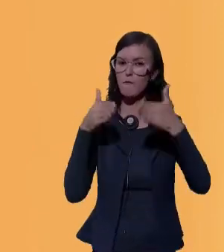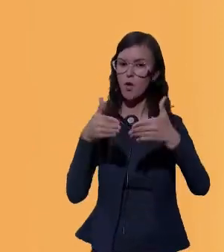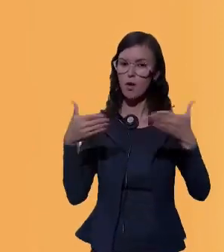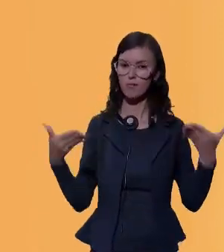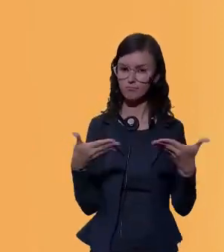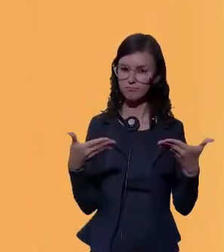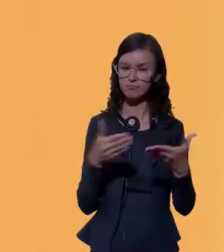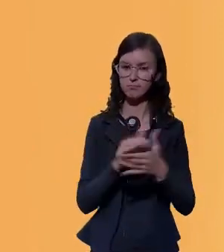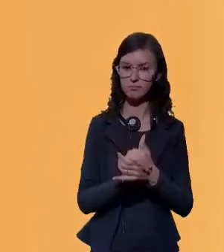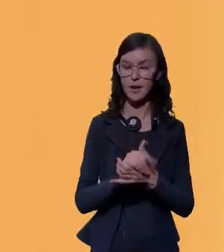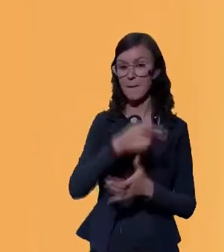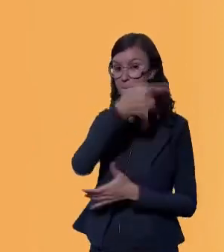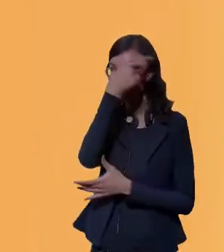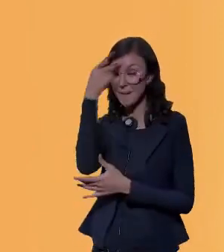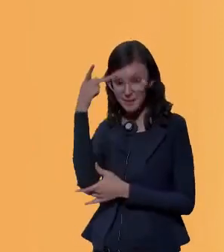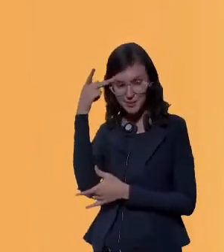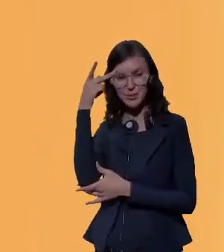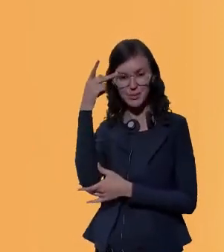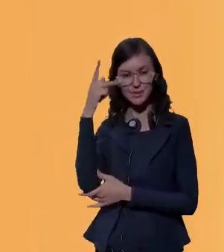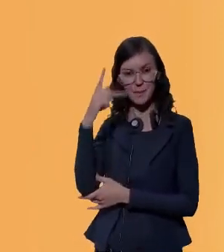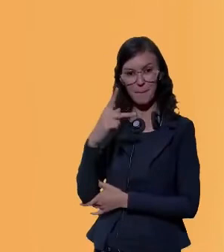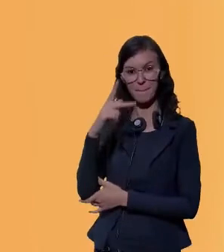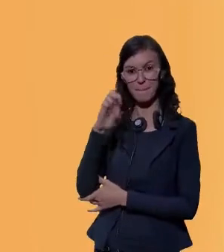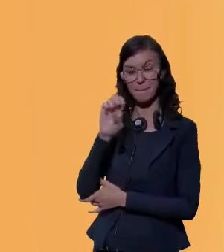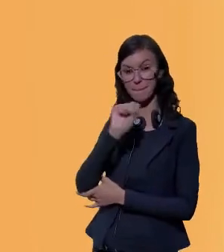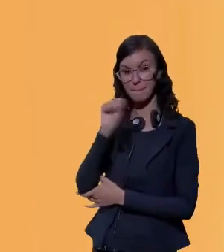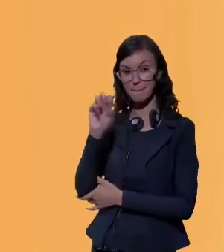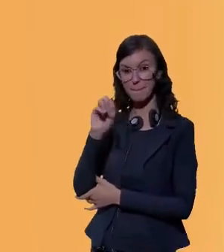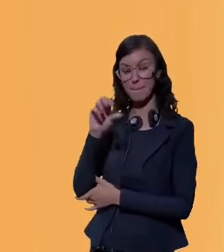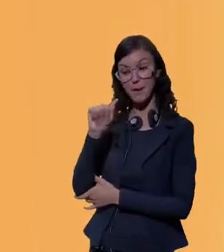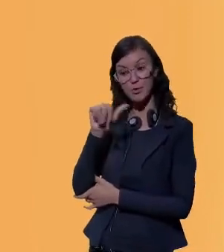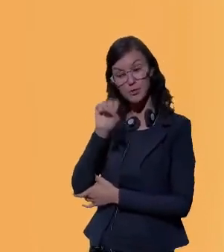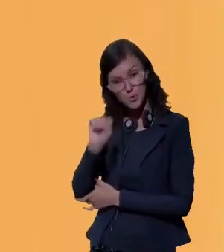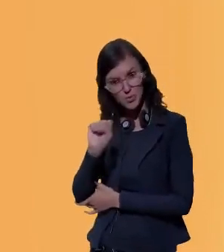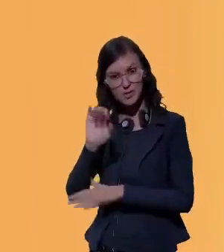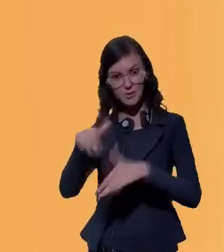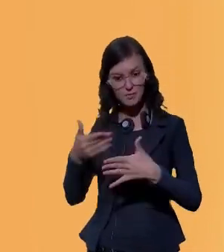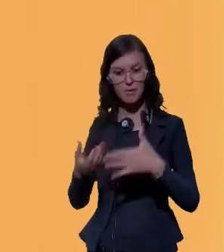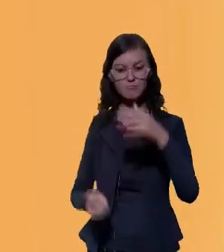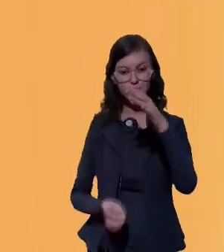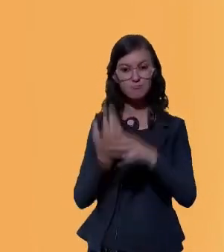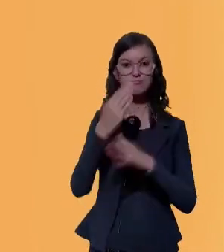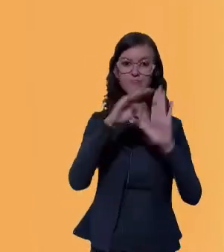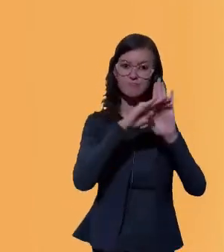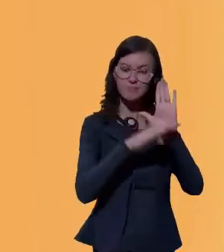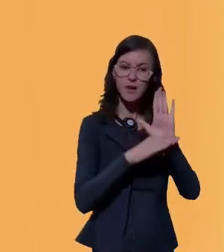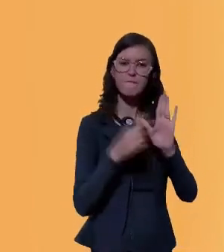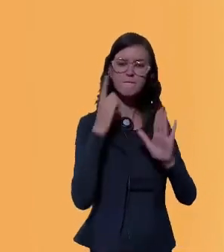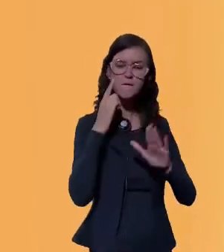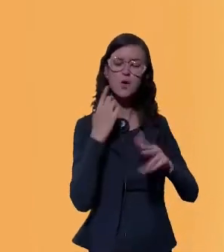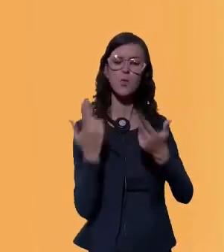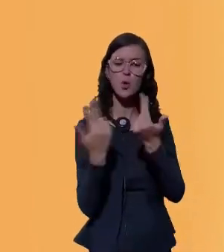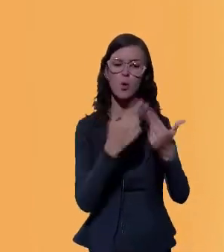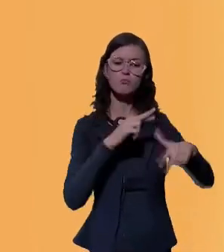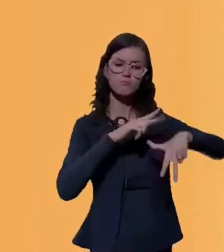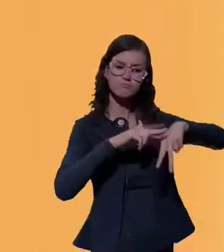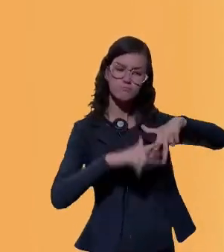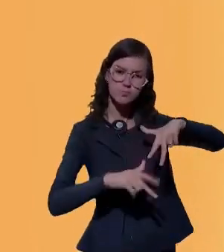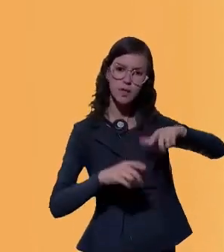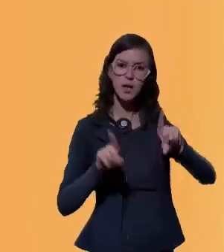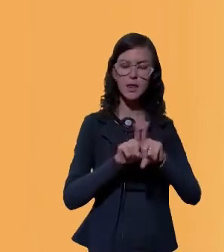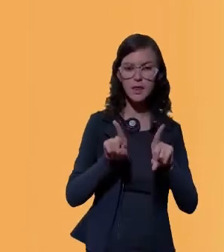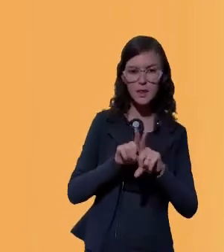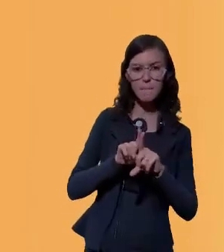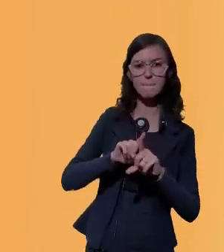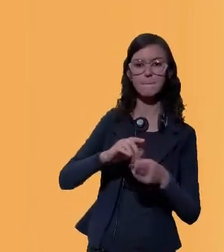fala são as pessoas. O estudo que deu origem ao plano identificou a igualdade de gênero e também a erradicação